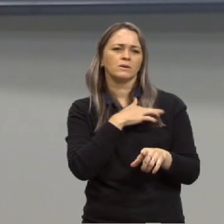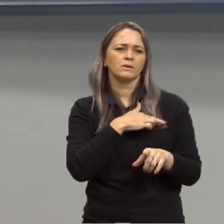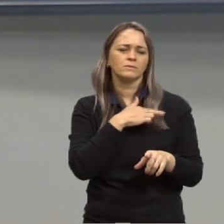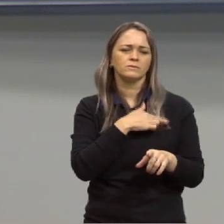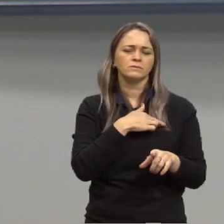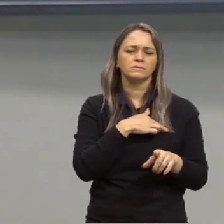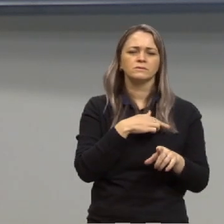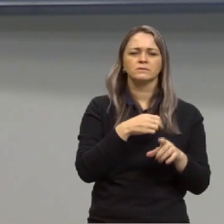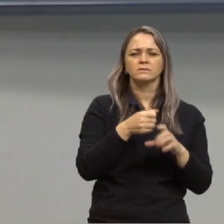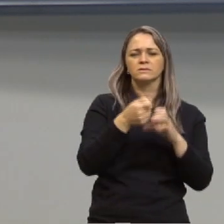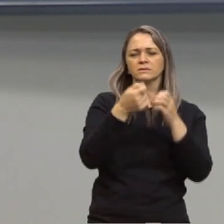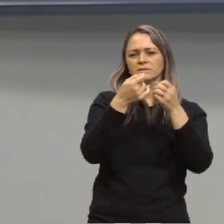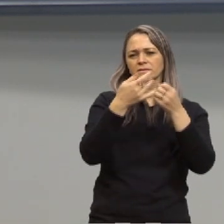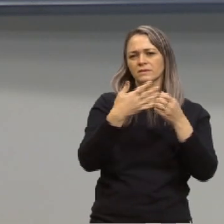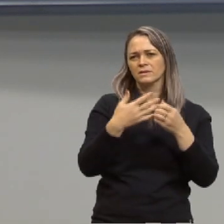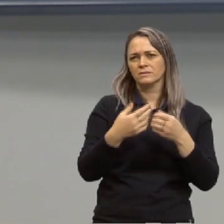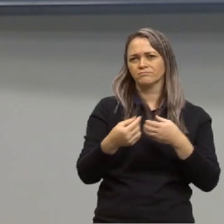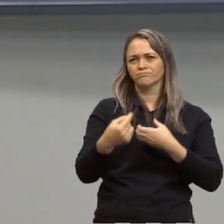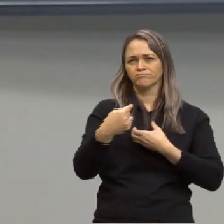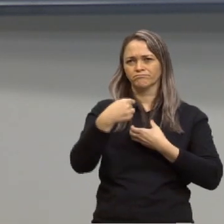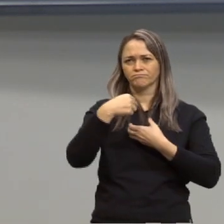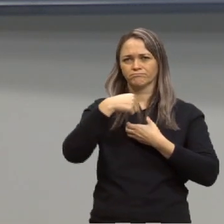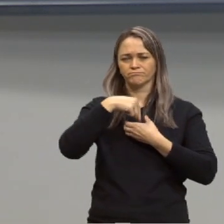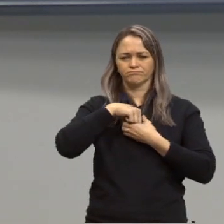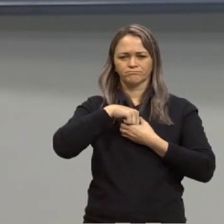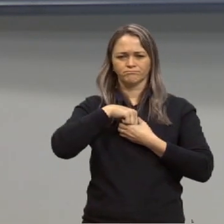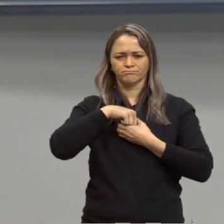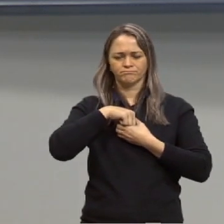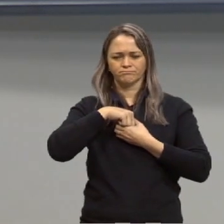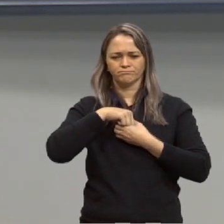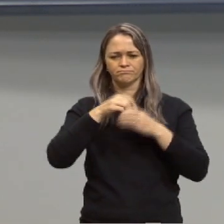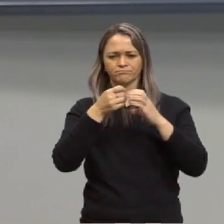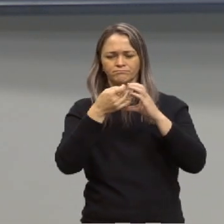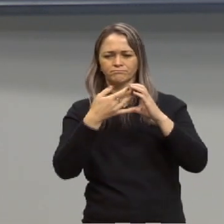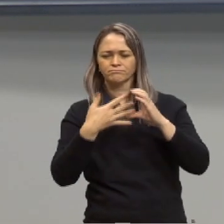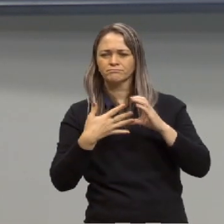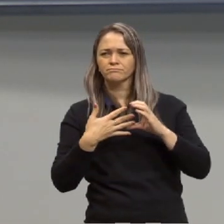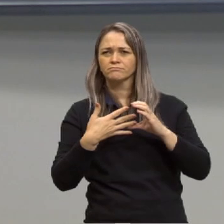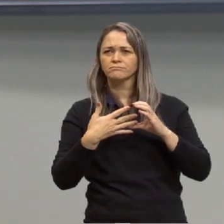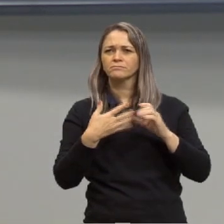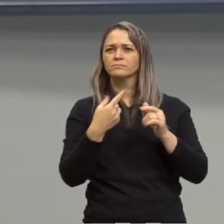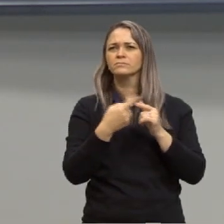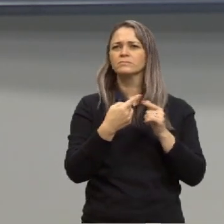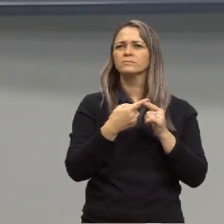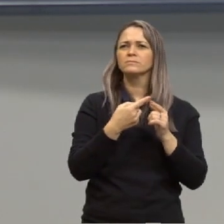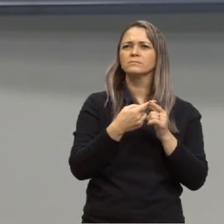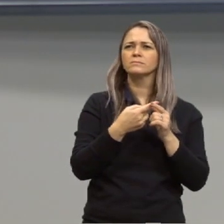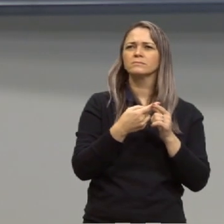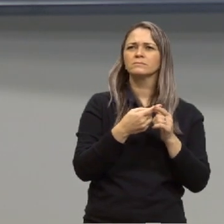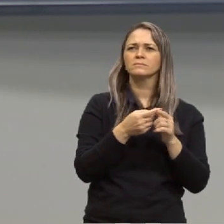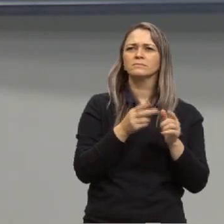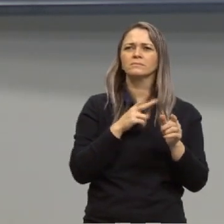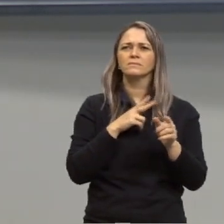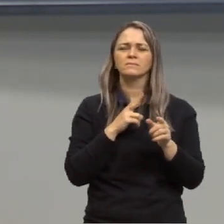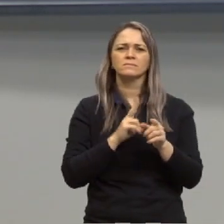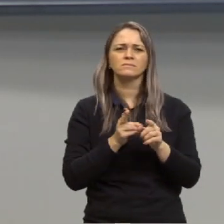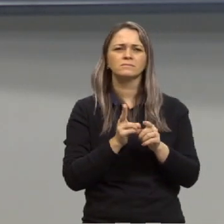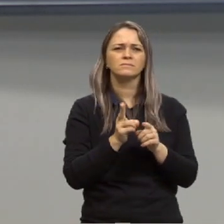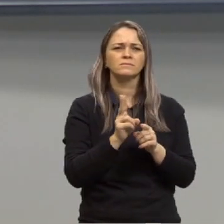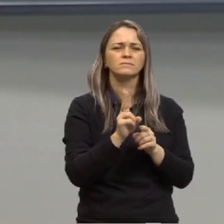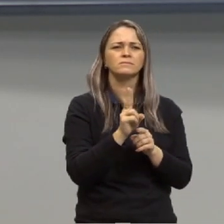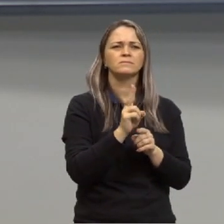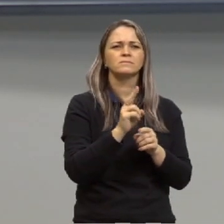descrição subjetiva por quê? Ali na letra A constrói sequências temporais pela